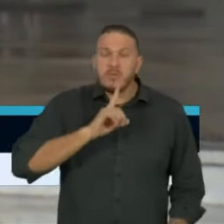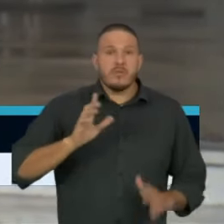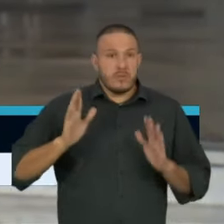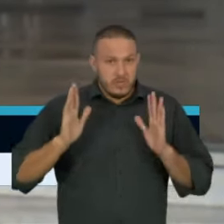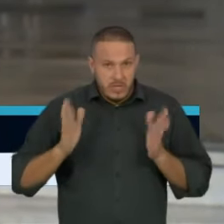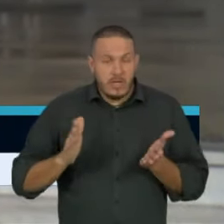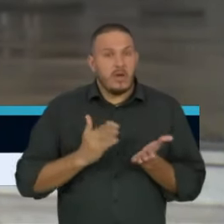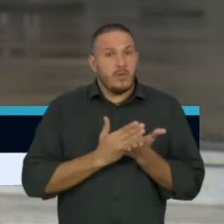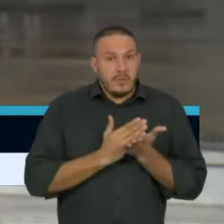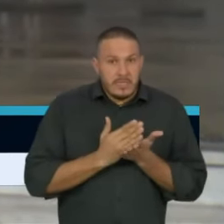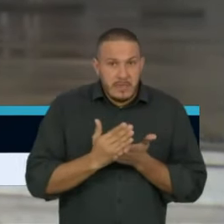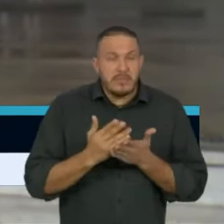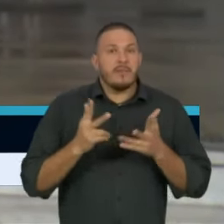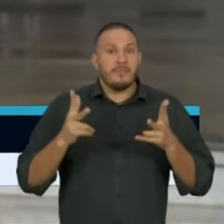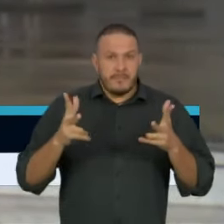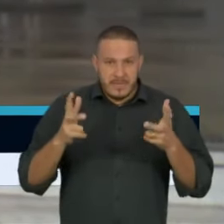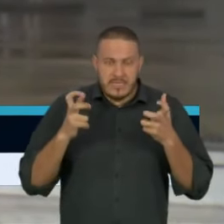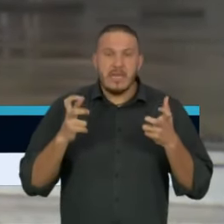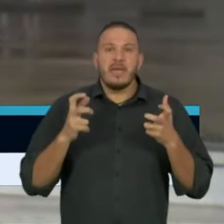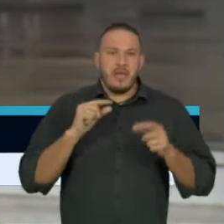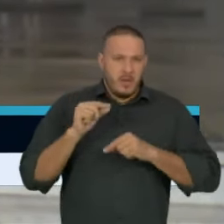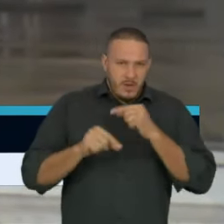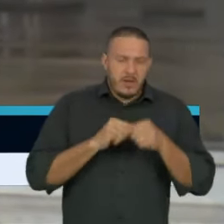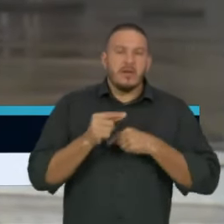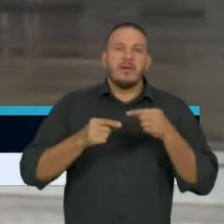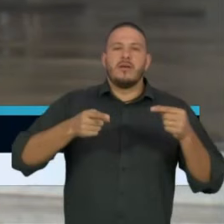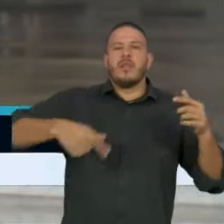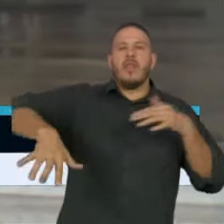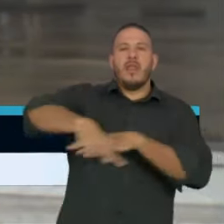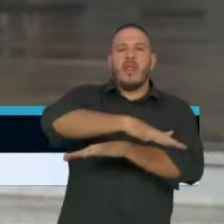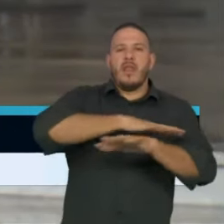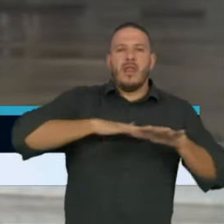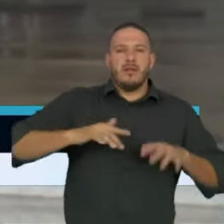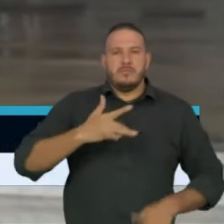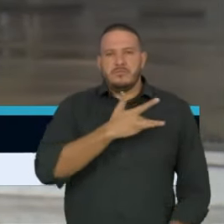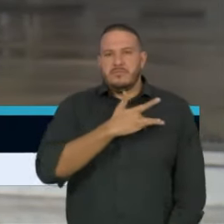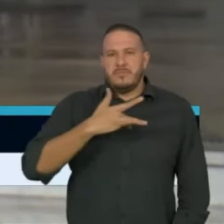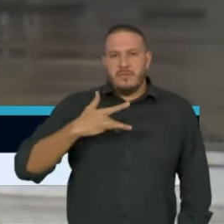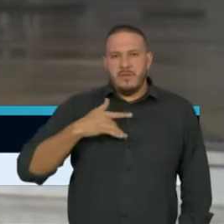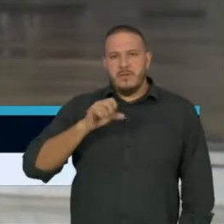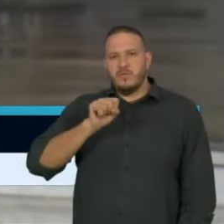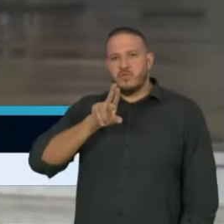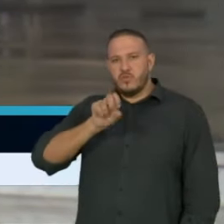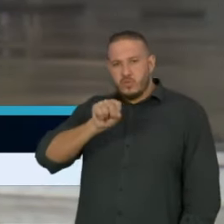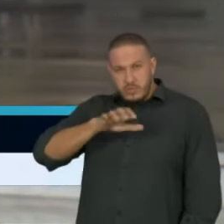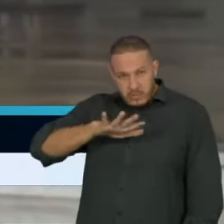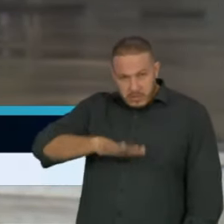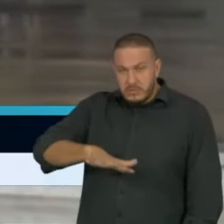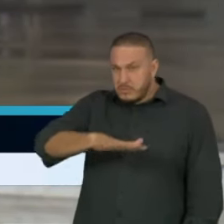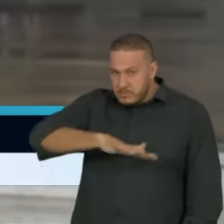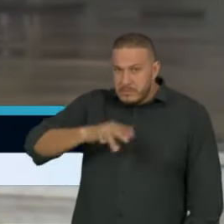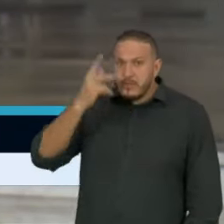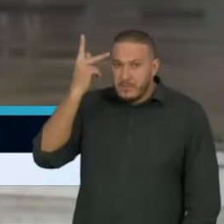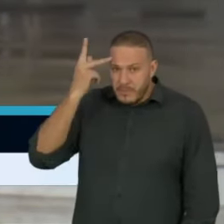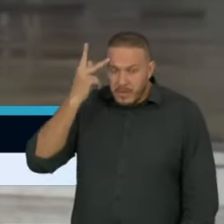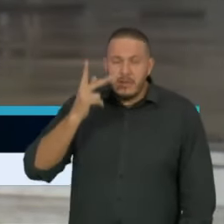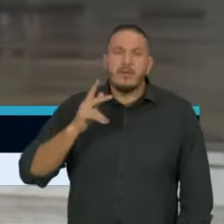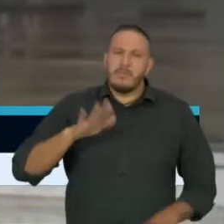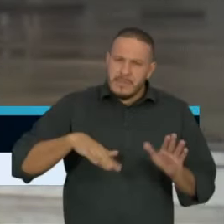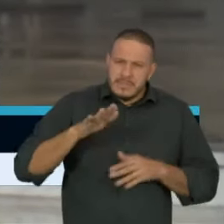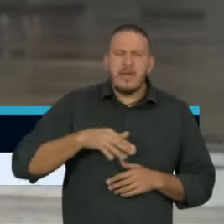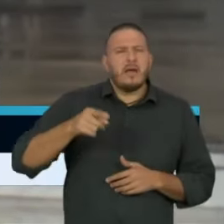a sentir a pressão sobre o sistema de saúde aqui no município de São Paulo. Apesar de todo o